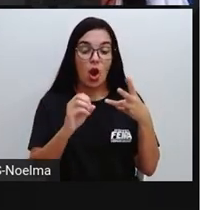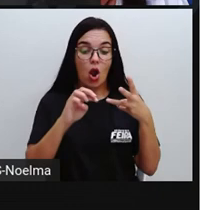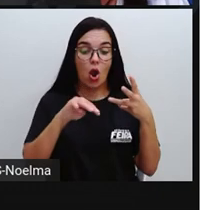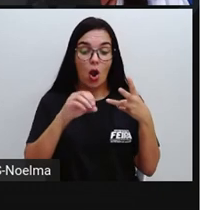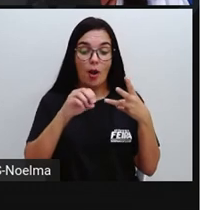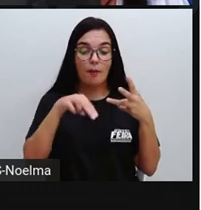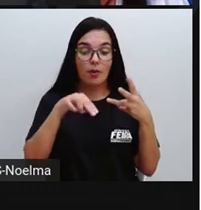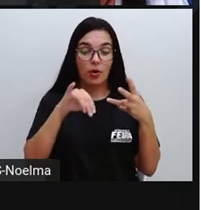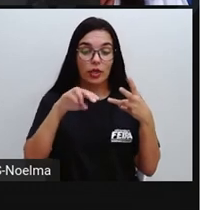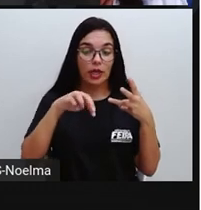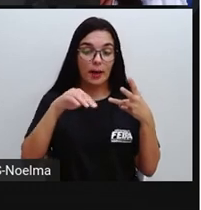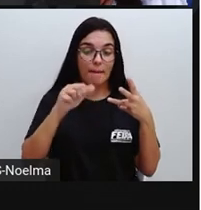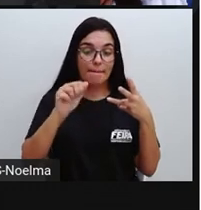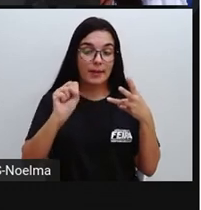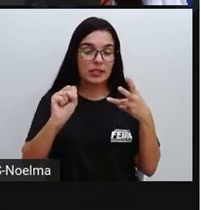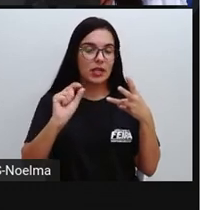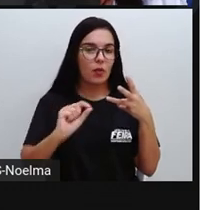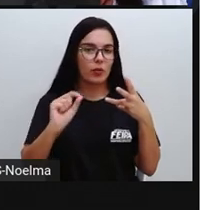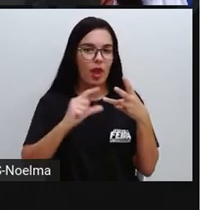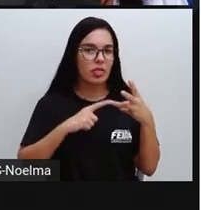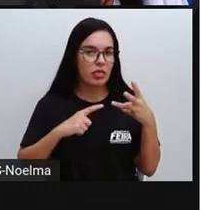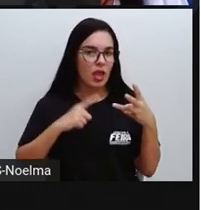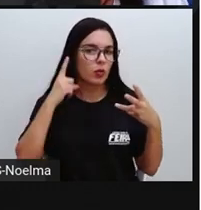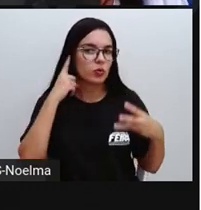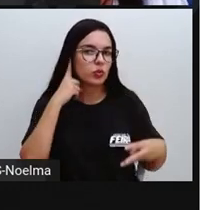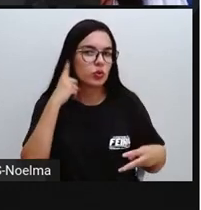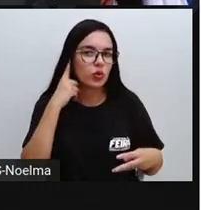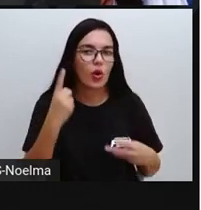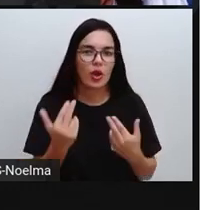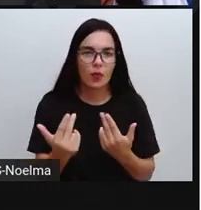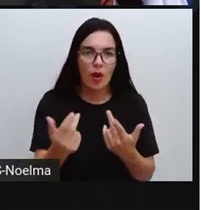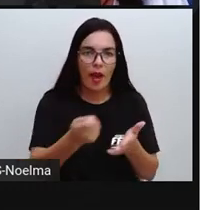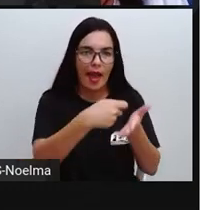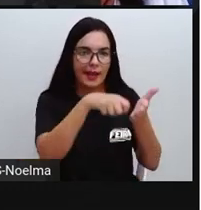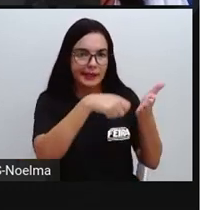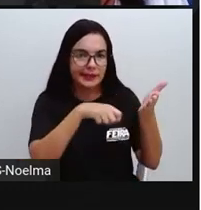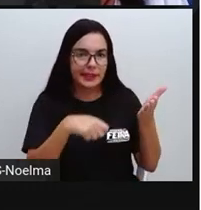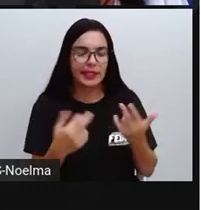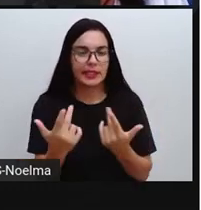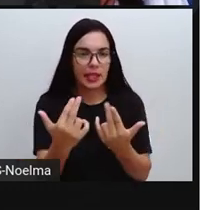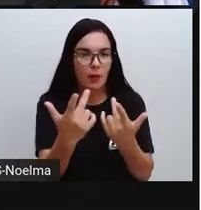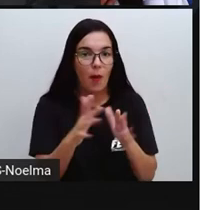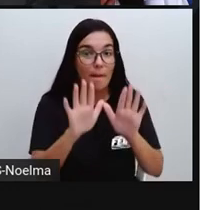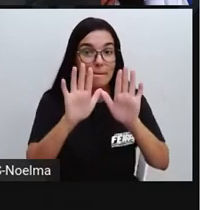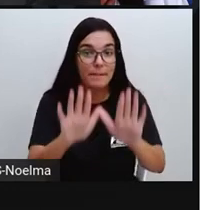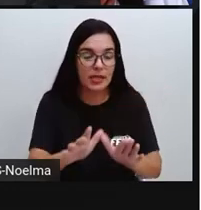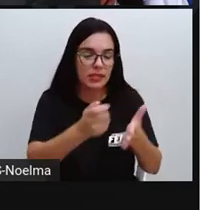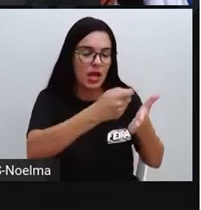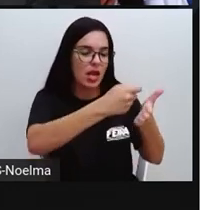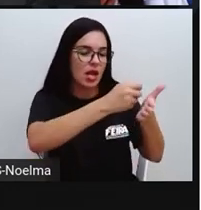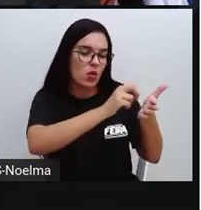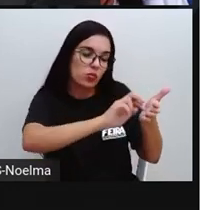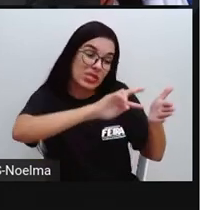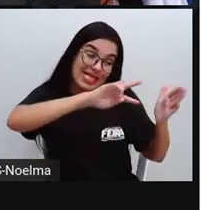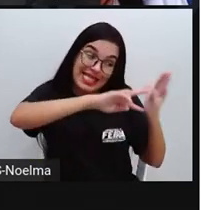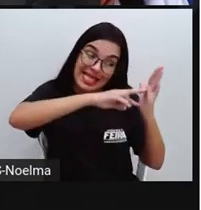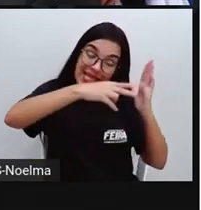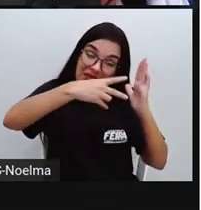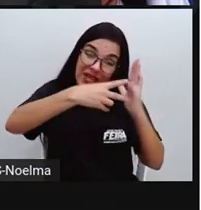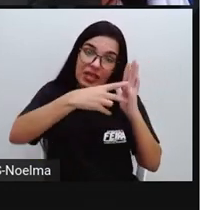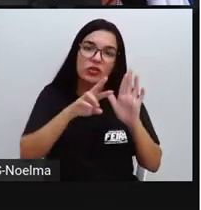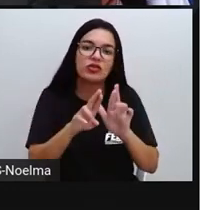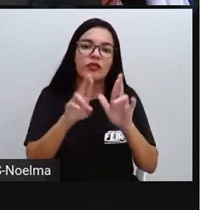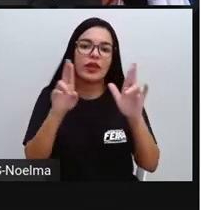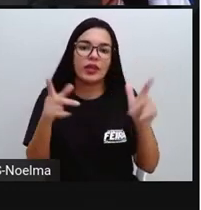aquelas palavras que possuem o som é igual, a escrita é igual, mas o significado é diferente. Como